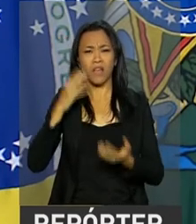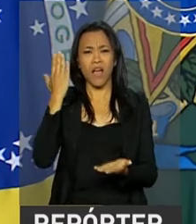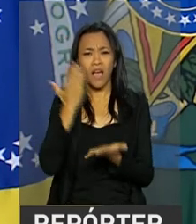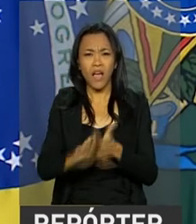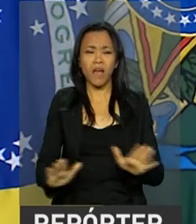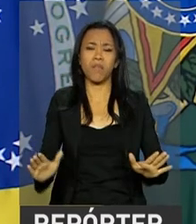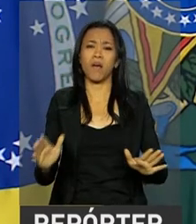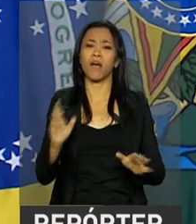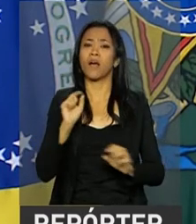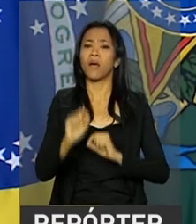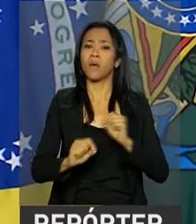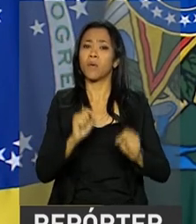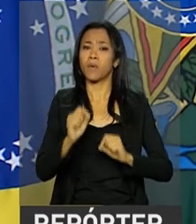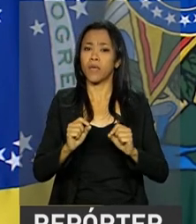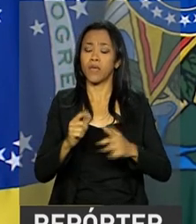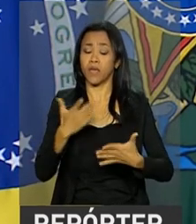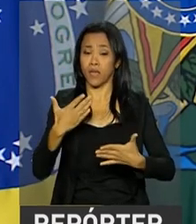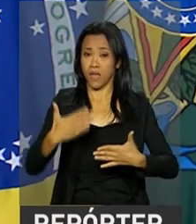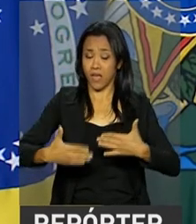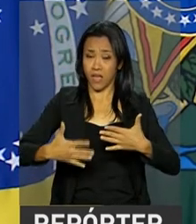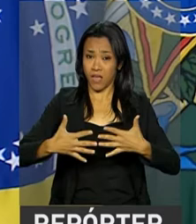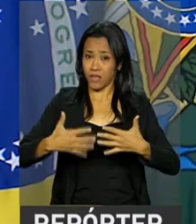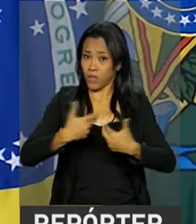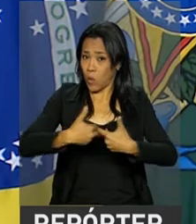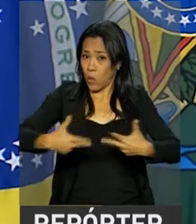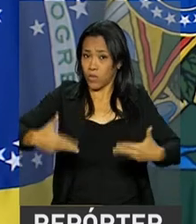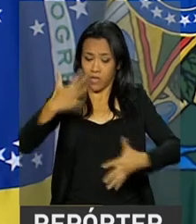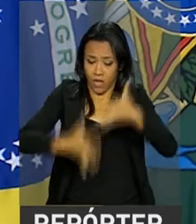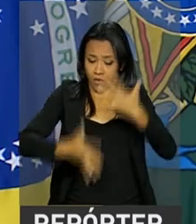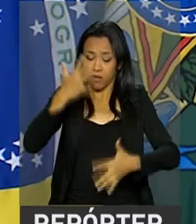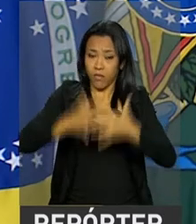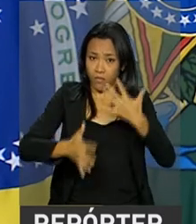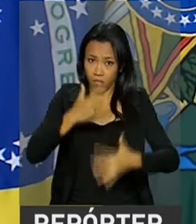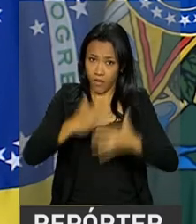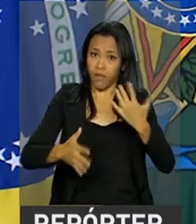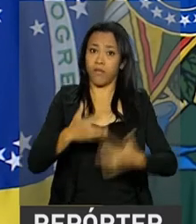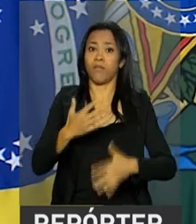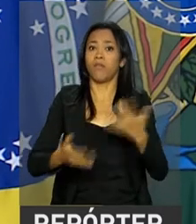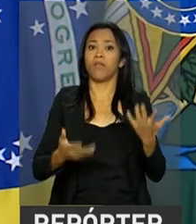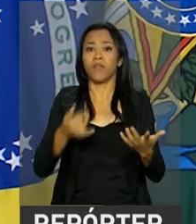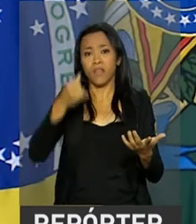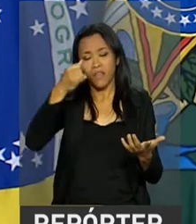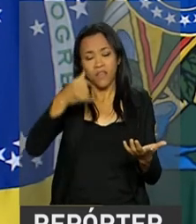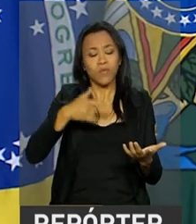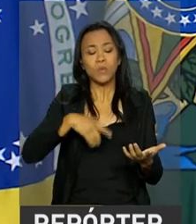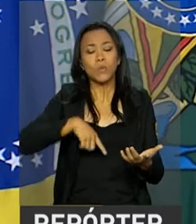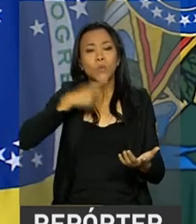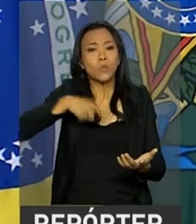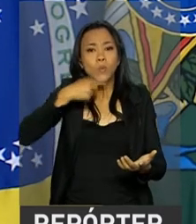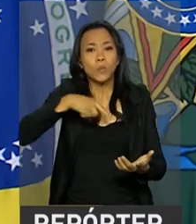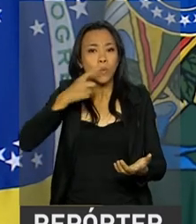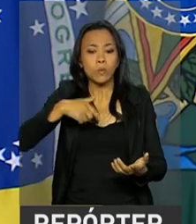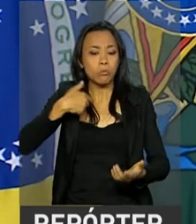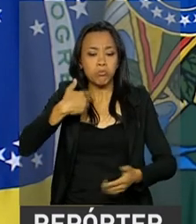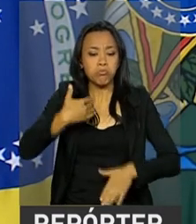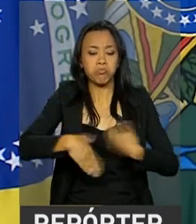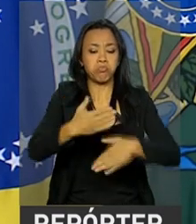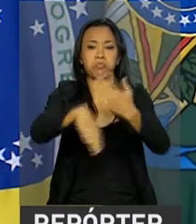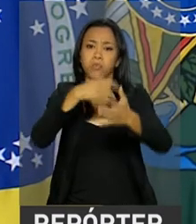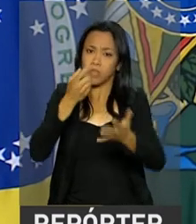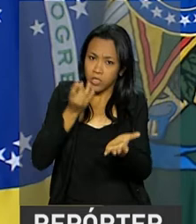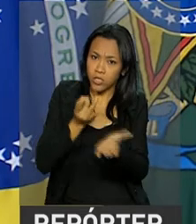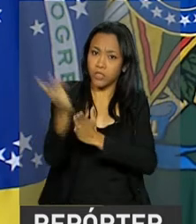muros que nos separam e nos tornam menores. É hora de atravessarmos juntos a